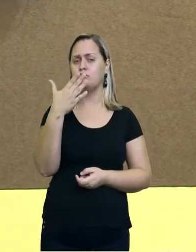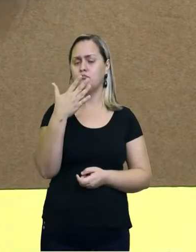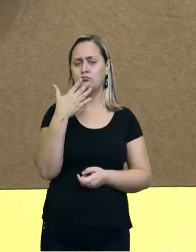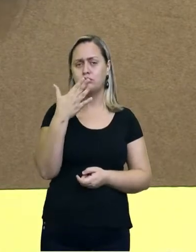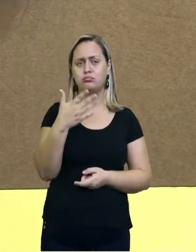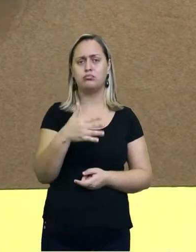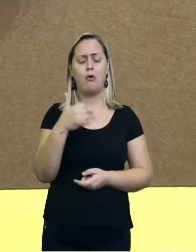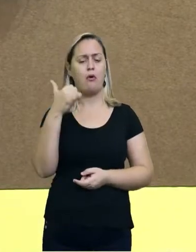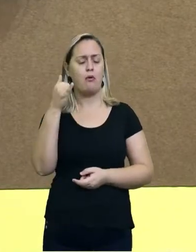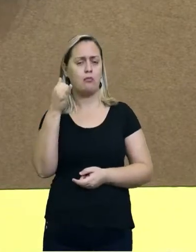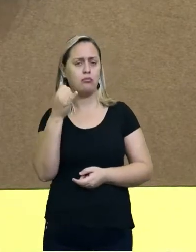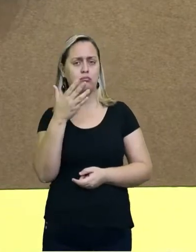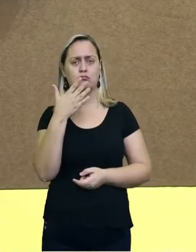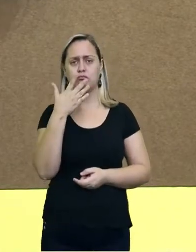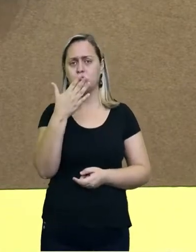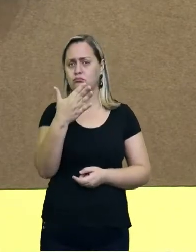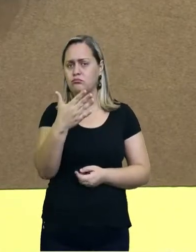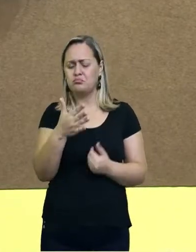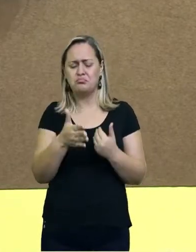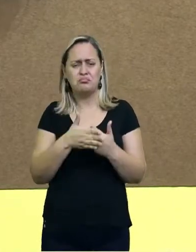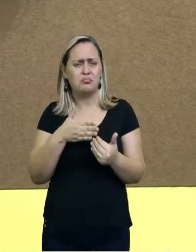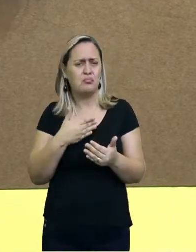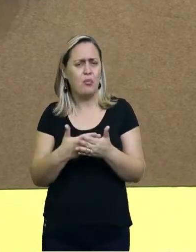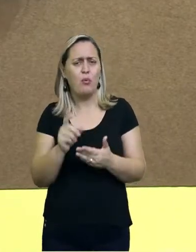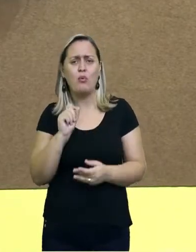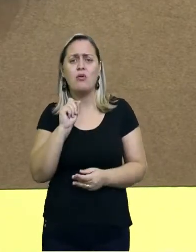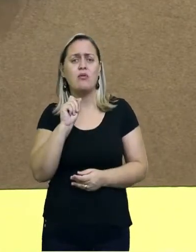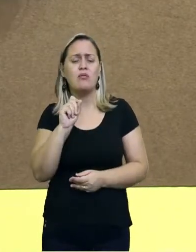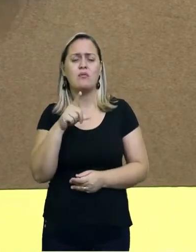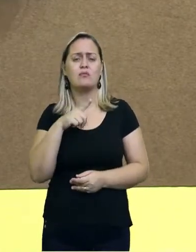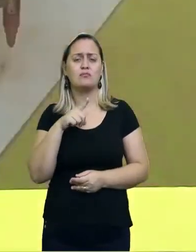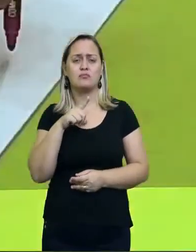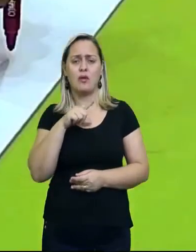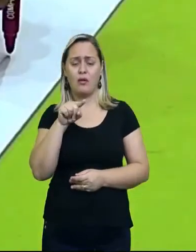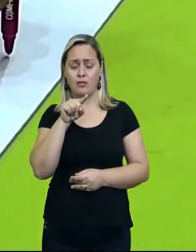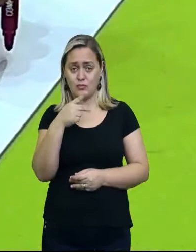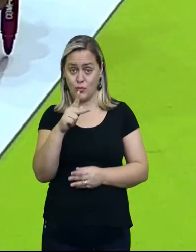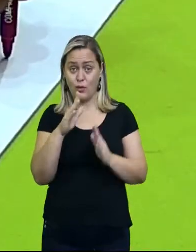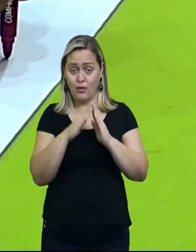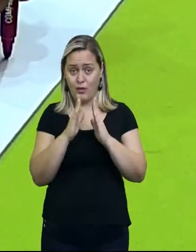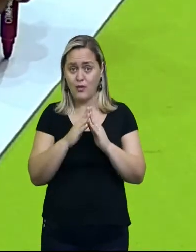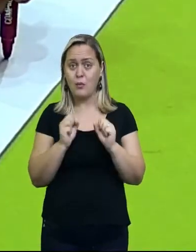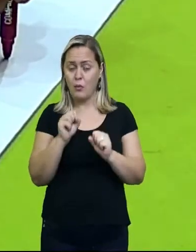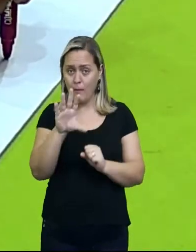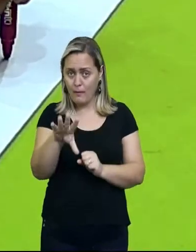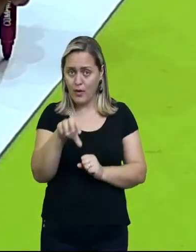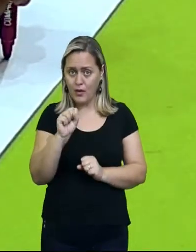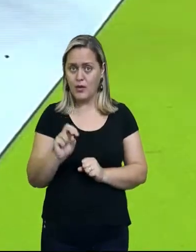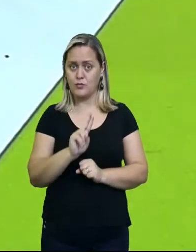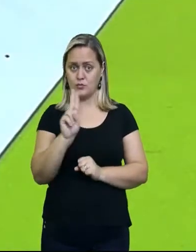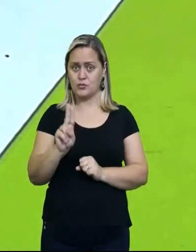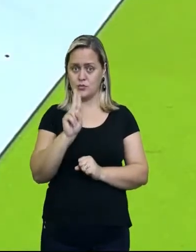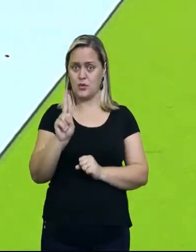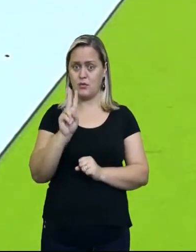o material que você tiver para poder fazer a atividade. Você vai pegar e vai fazer